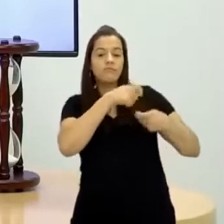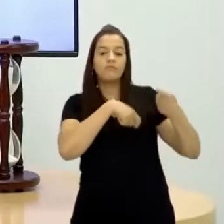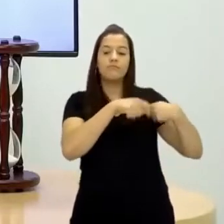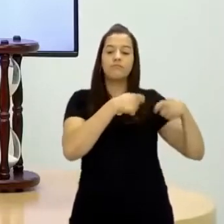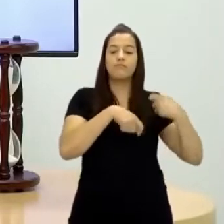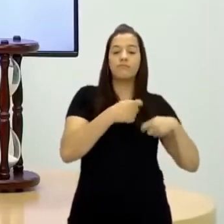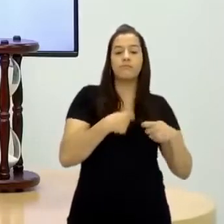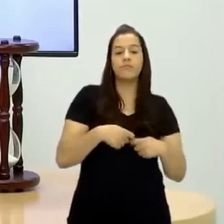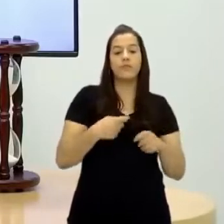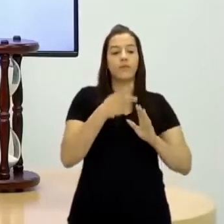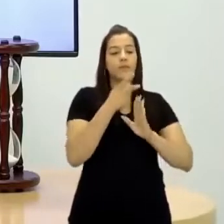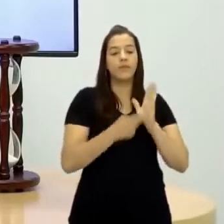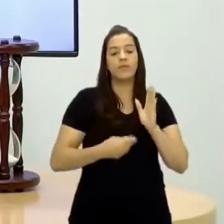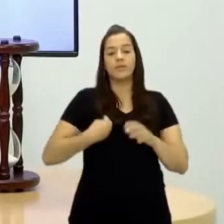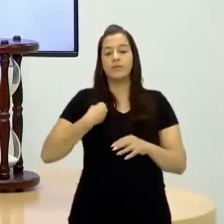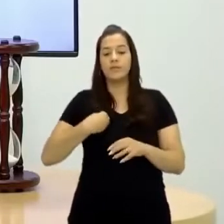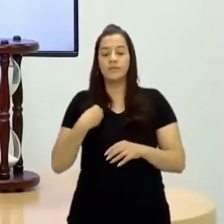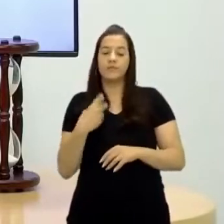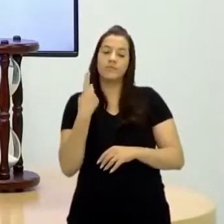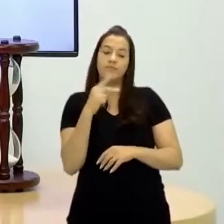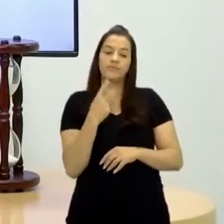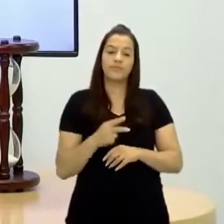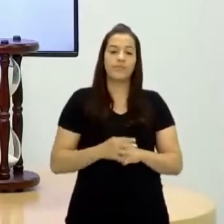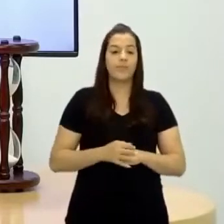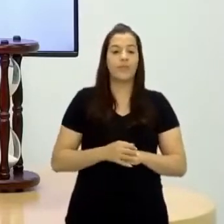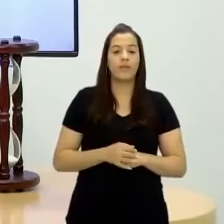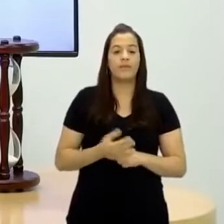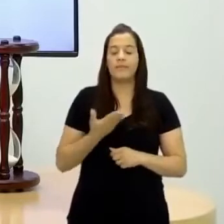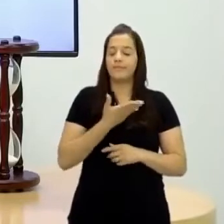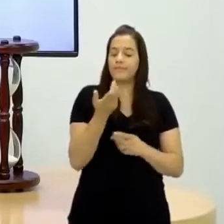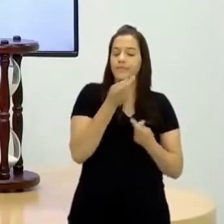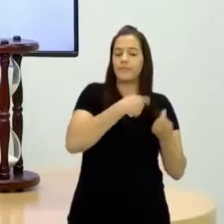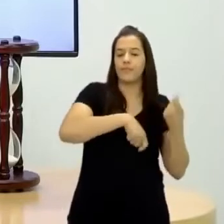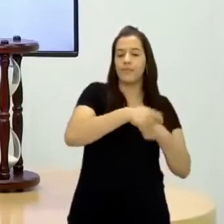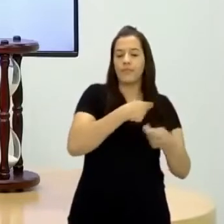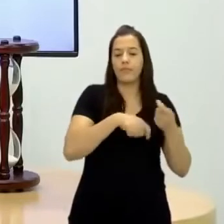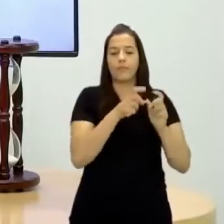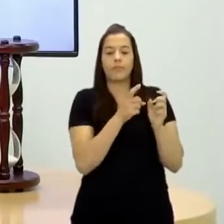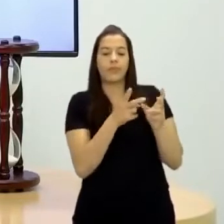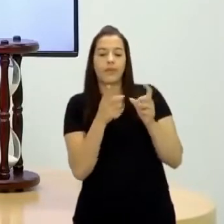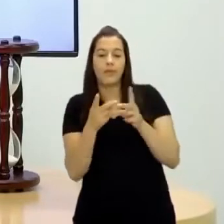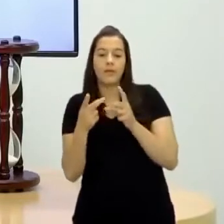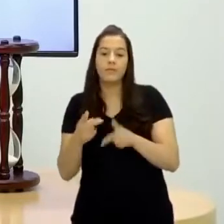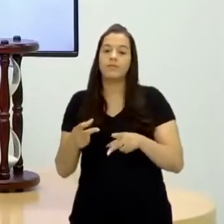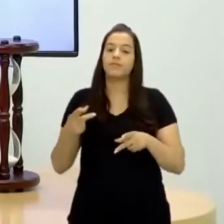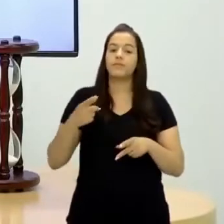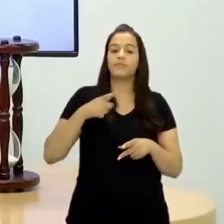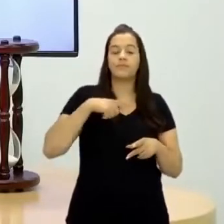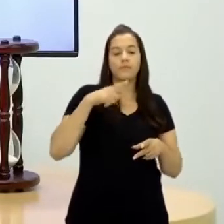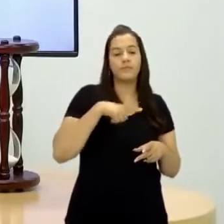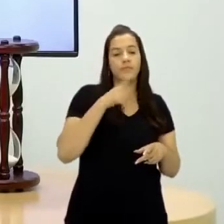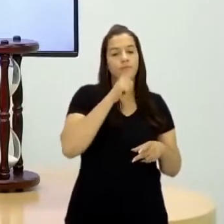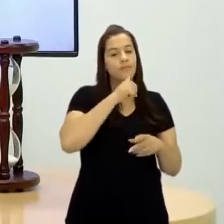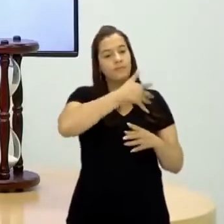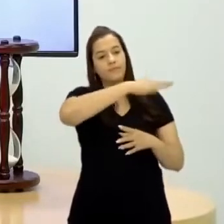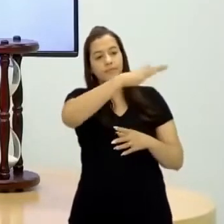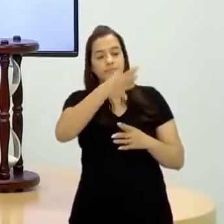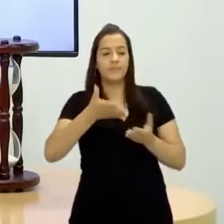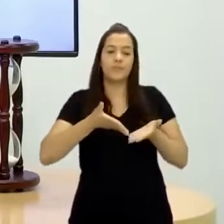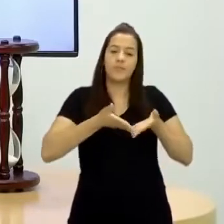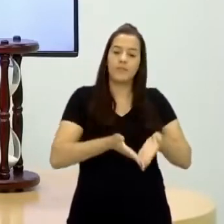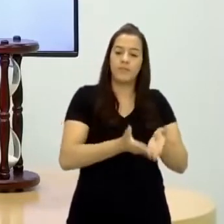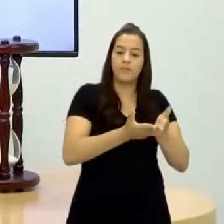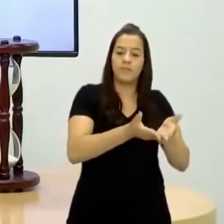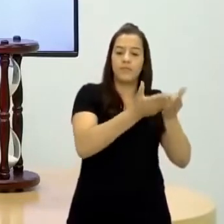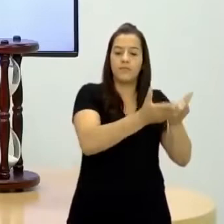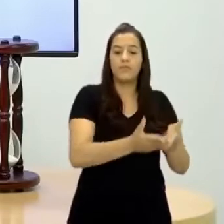o projeto de vida dele, muito provavelmente ele vai ser um comerciante, ele vai atravessar os mares, provavelmente ele